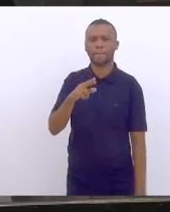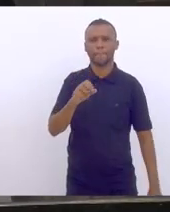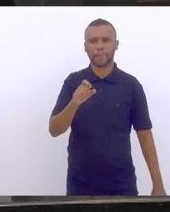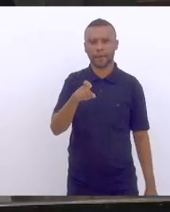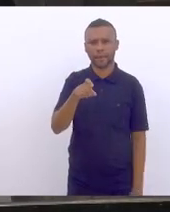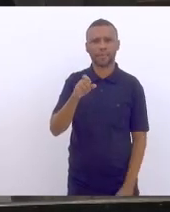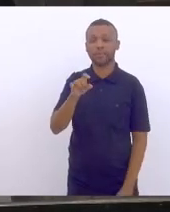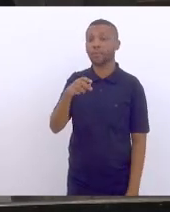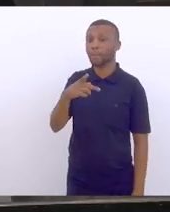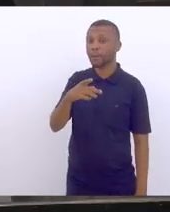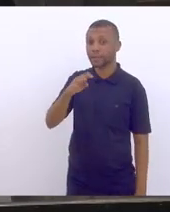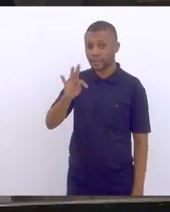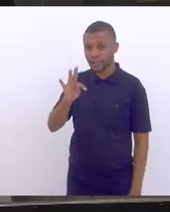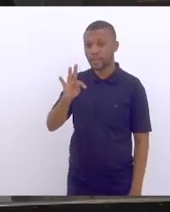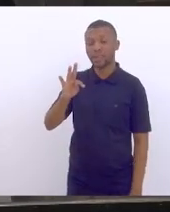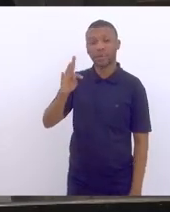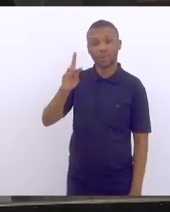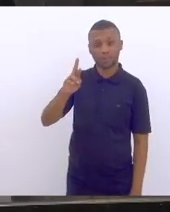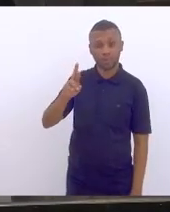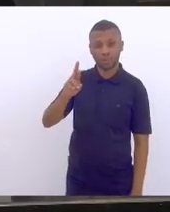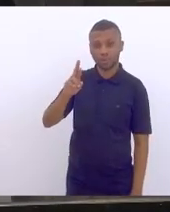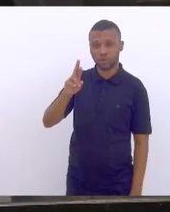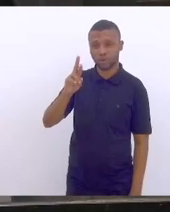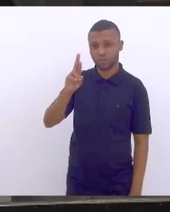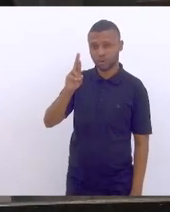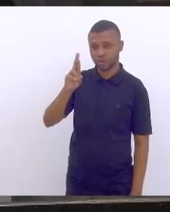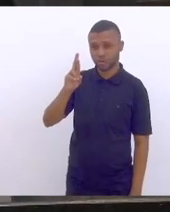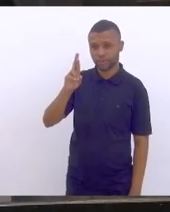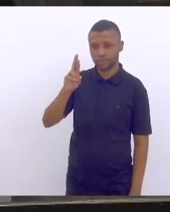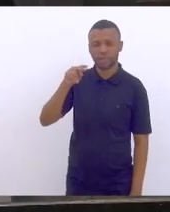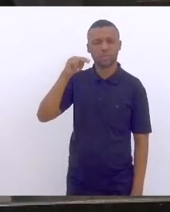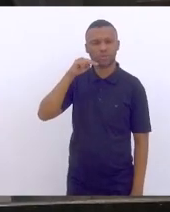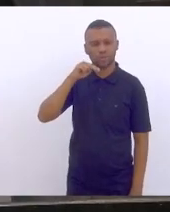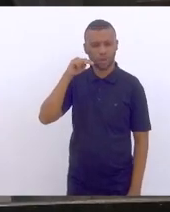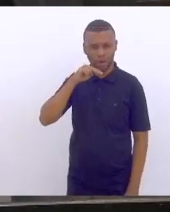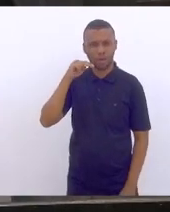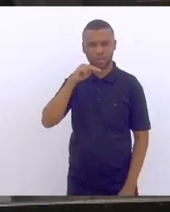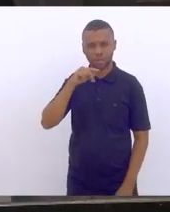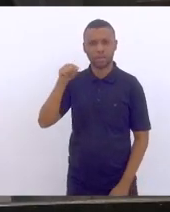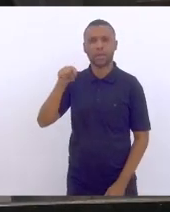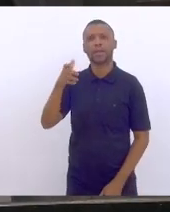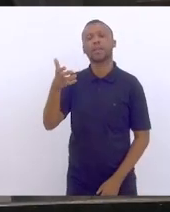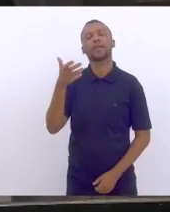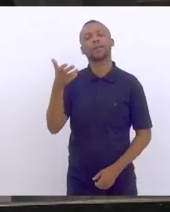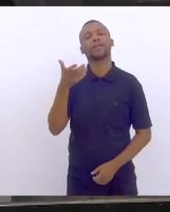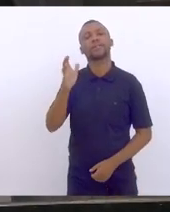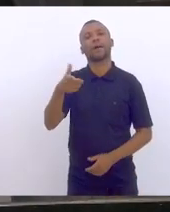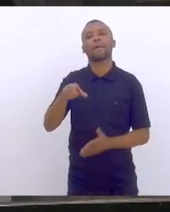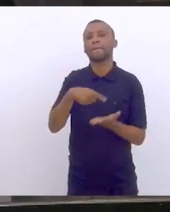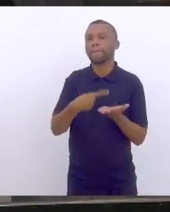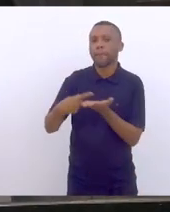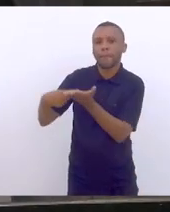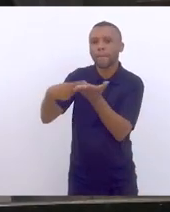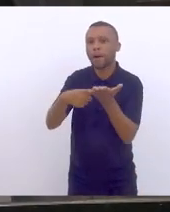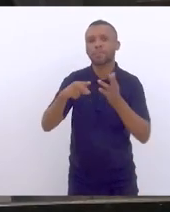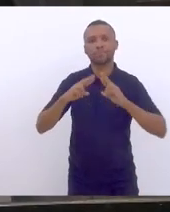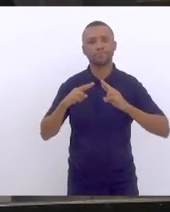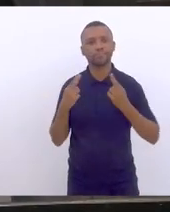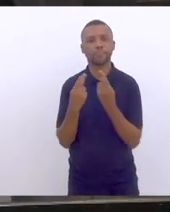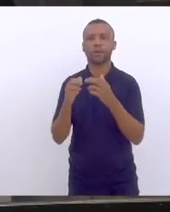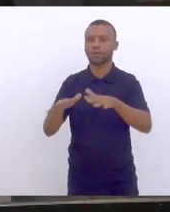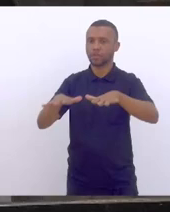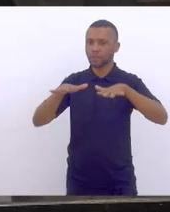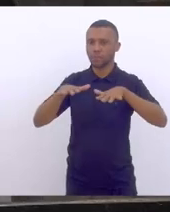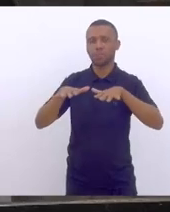do PT do Rio Grande do Norte, que já requereu a realização de uma audiência pública na Comissão de Ciência e